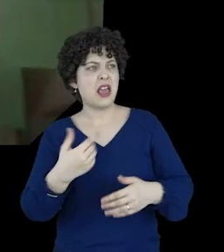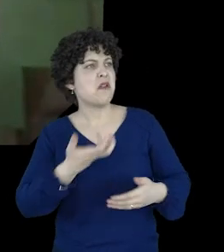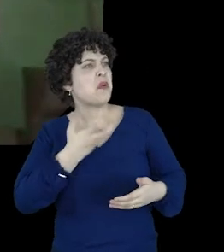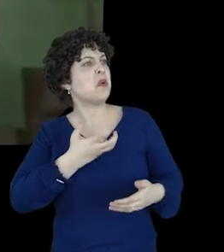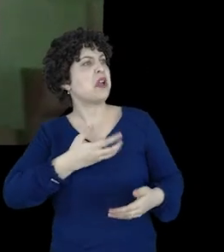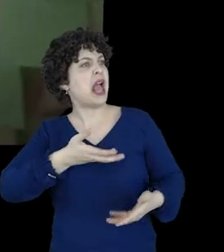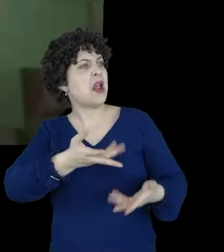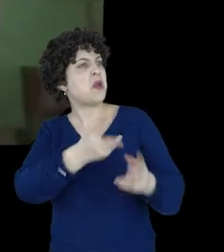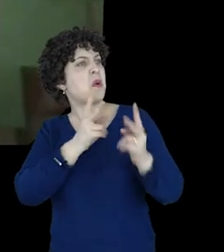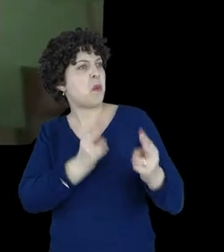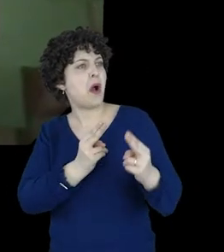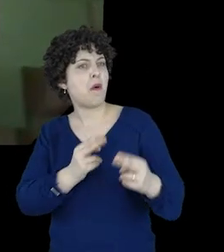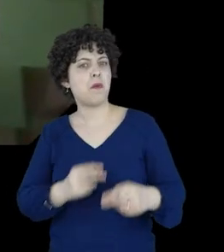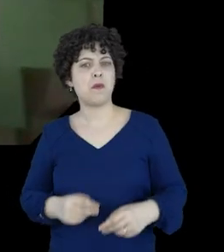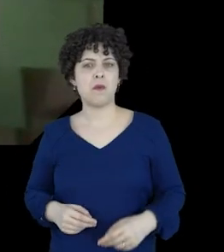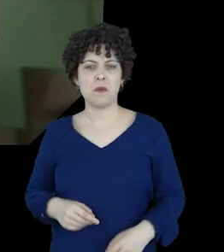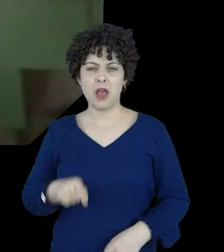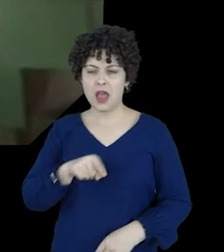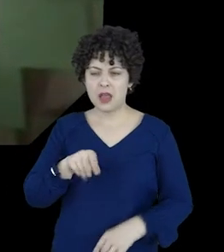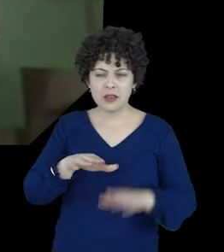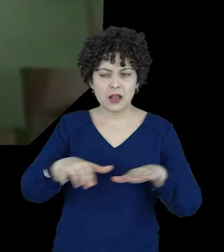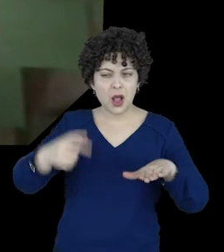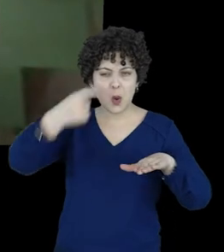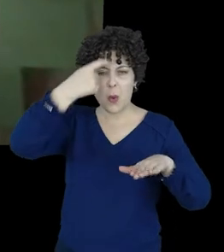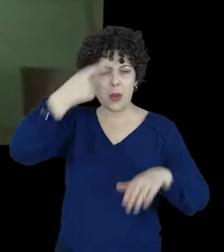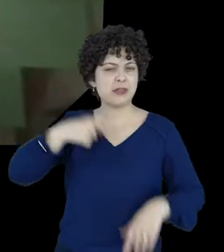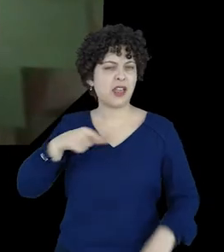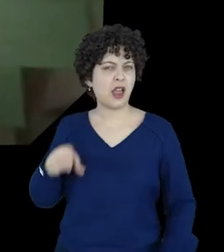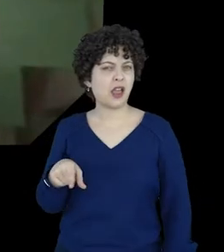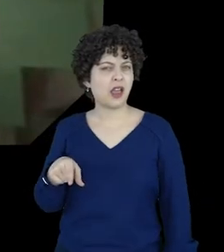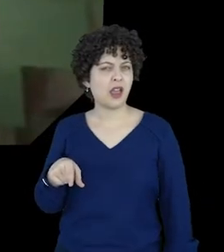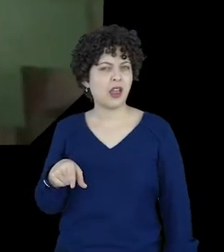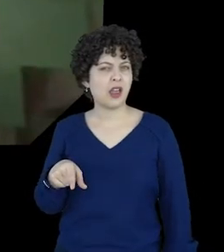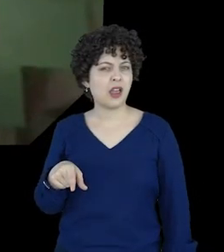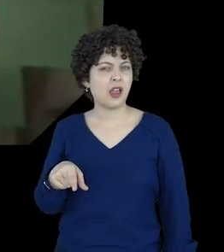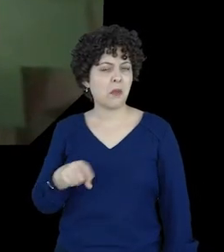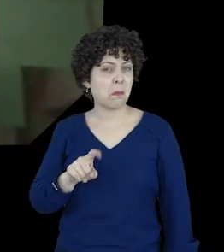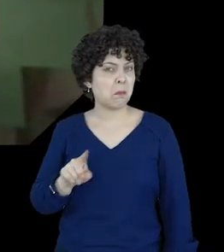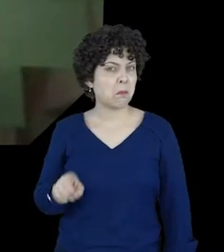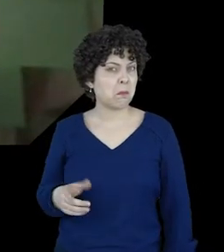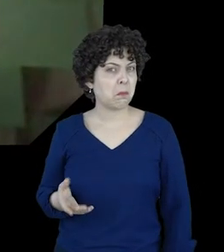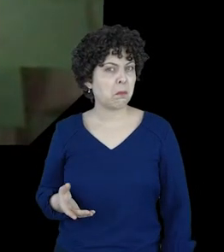sejam cumpridas, eu me pergunto, essas crianças têm consciência do que estão fazendo?